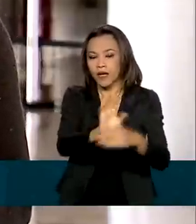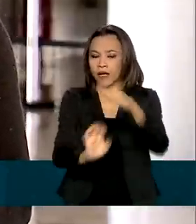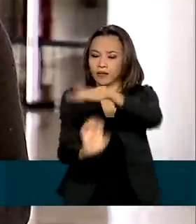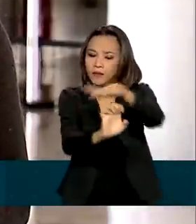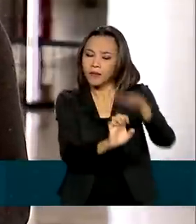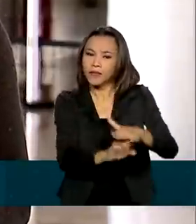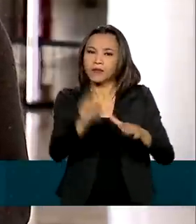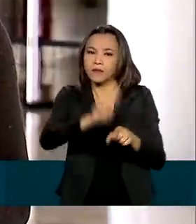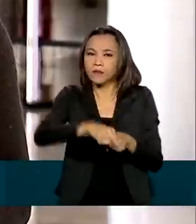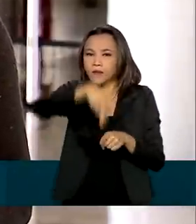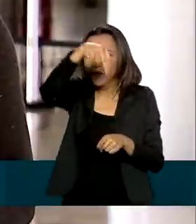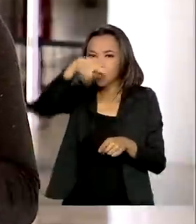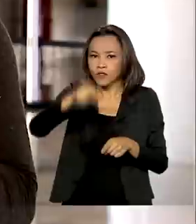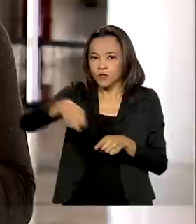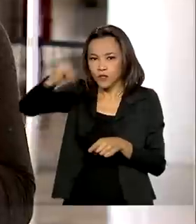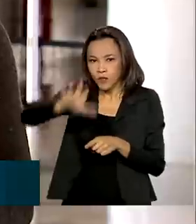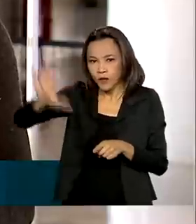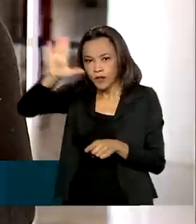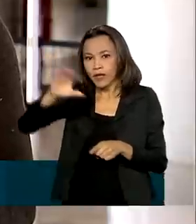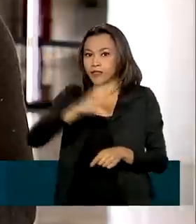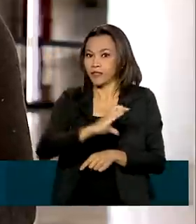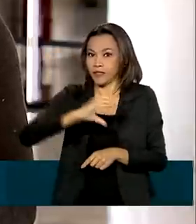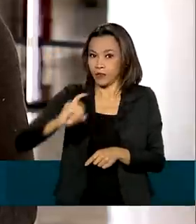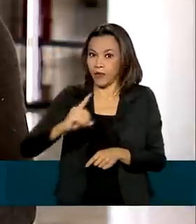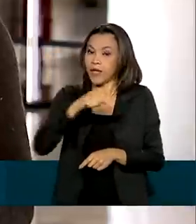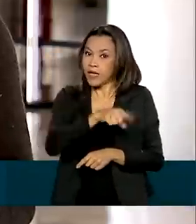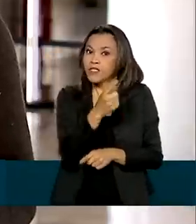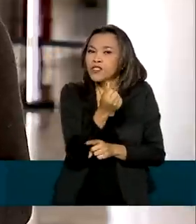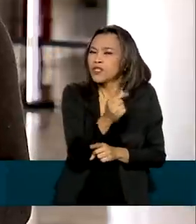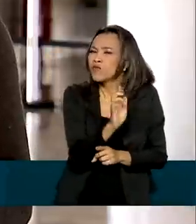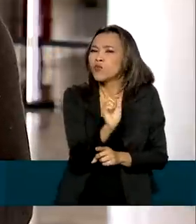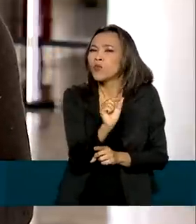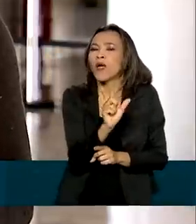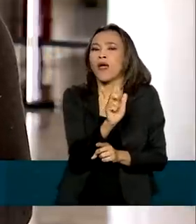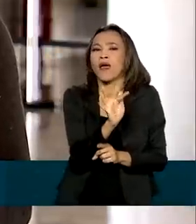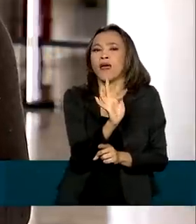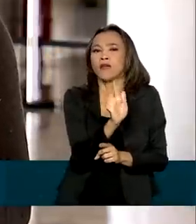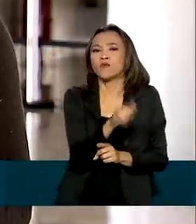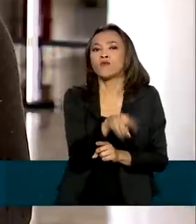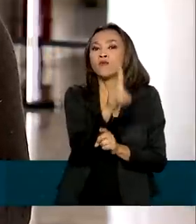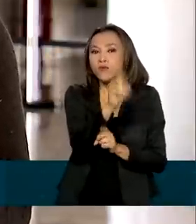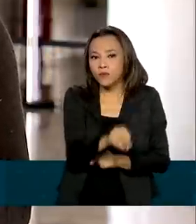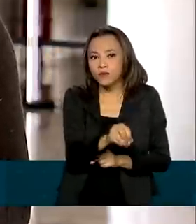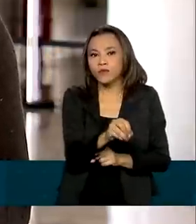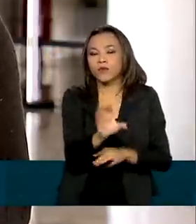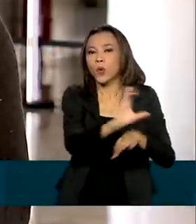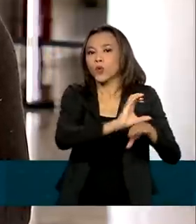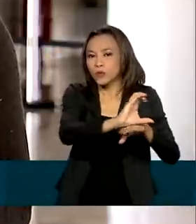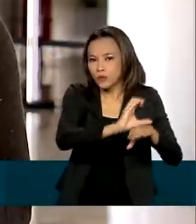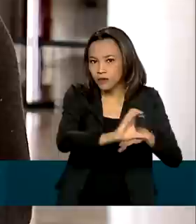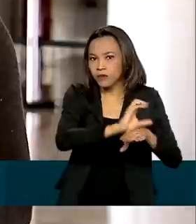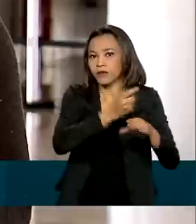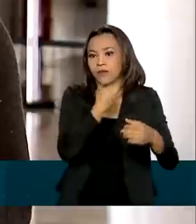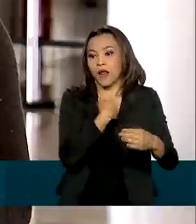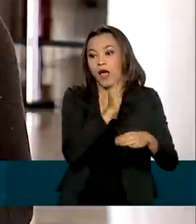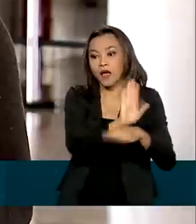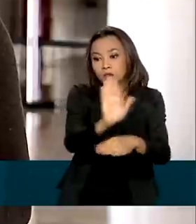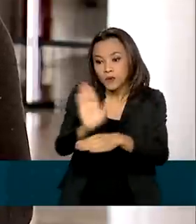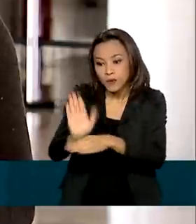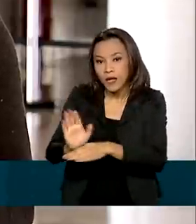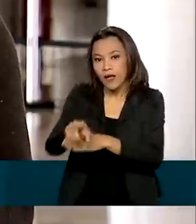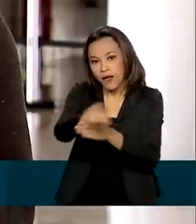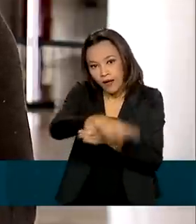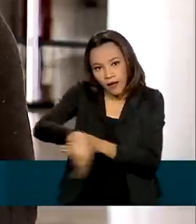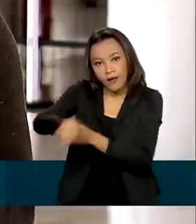Nordeste e Centro-Oeste. O dinheiro vem dos fundos constitucionais usados para financiar o setor produtivo dessas regiões